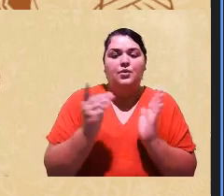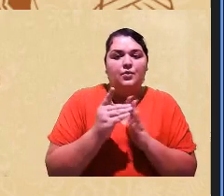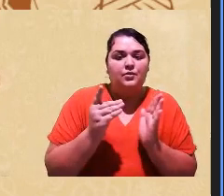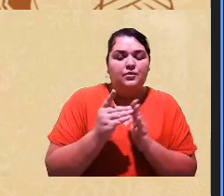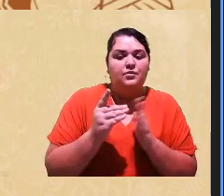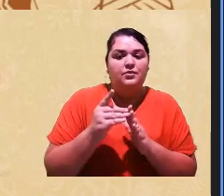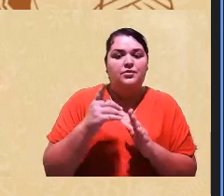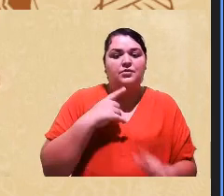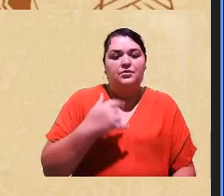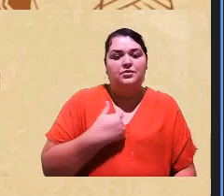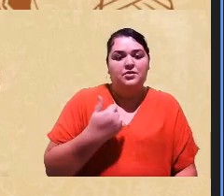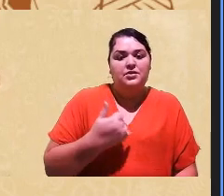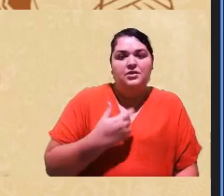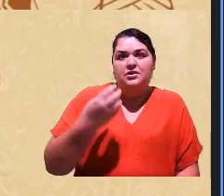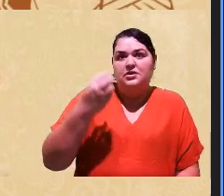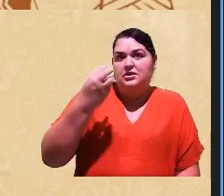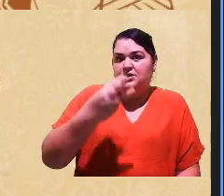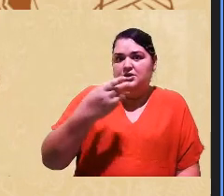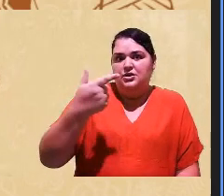mil